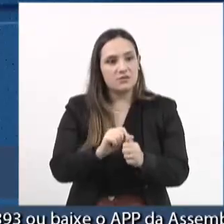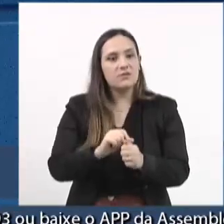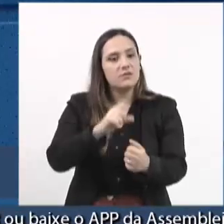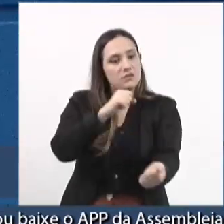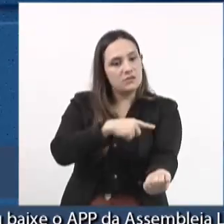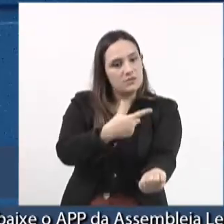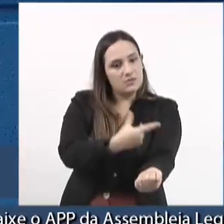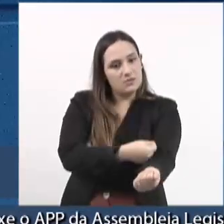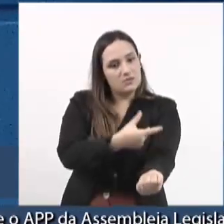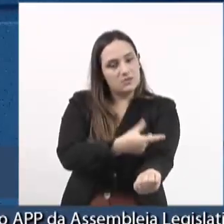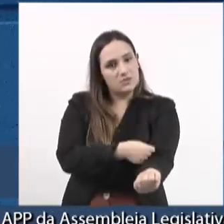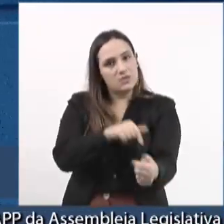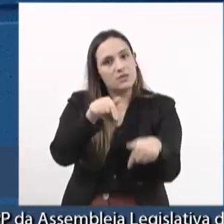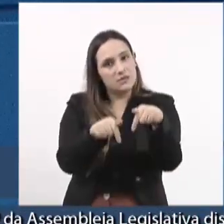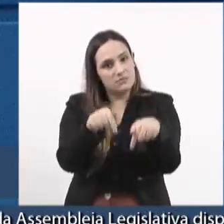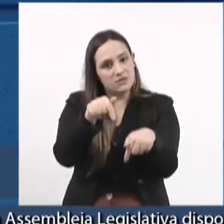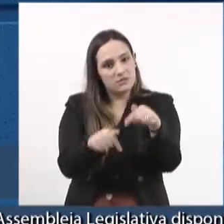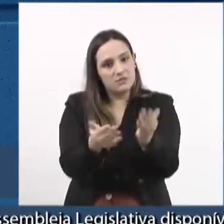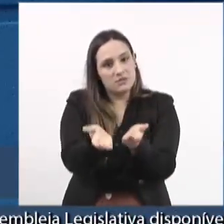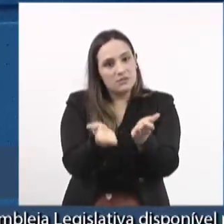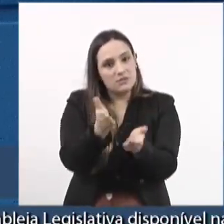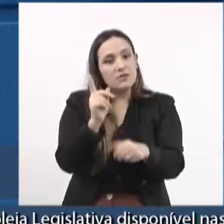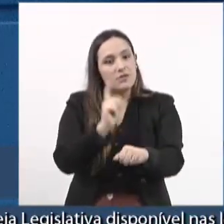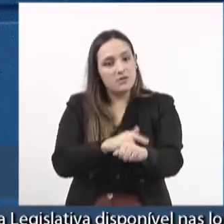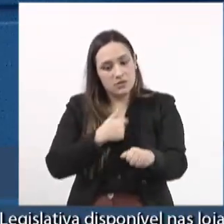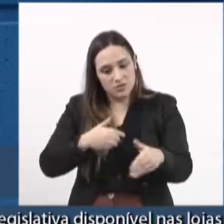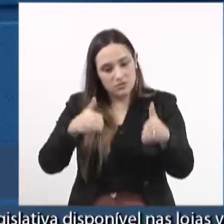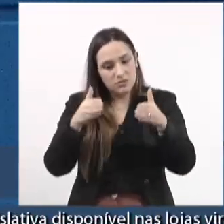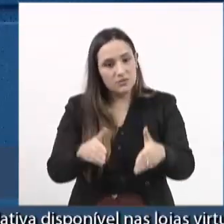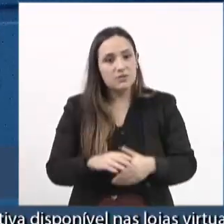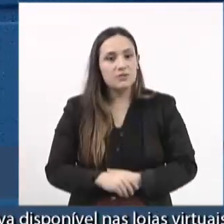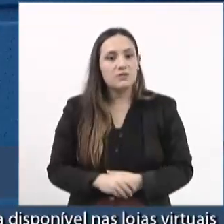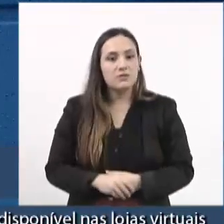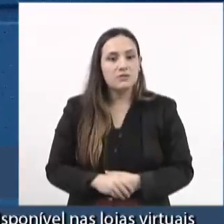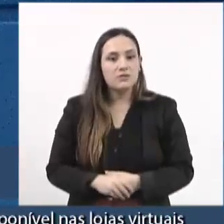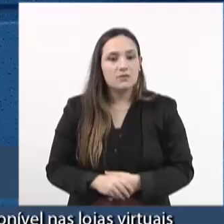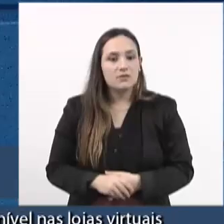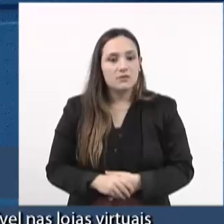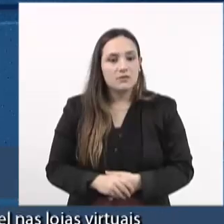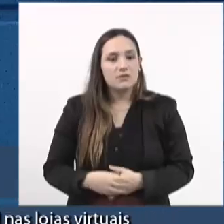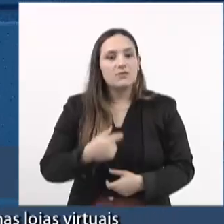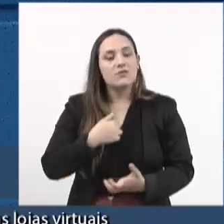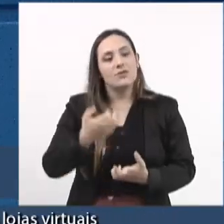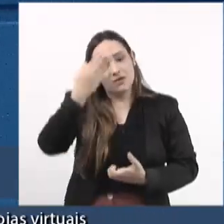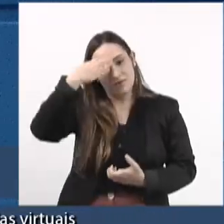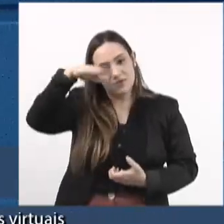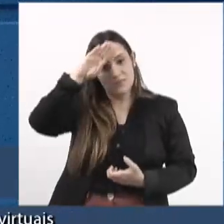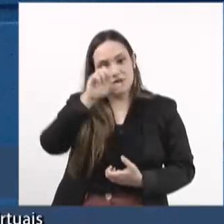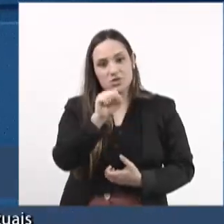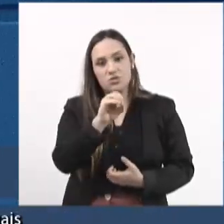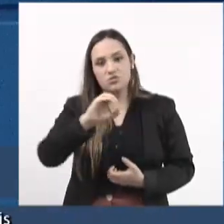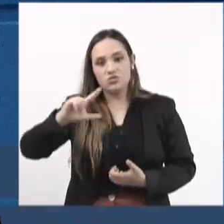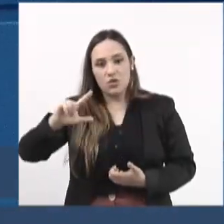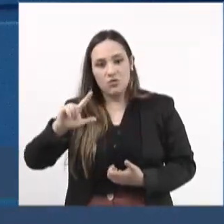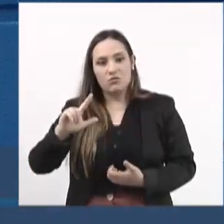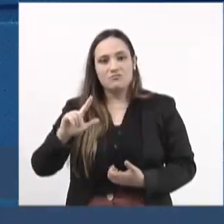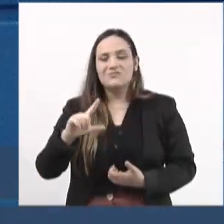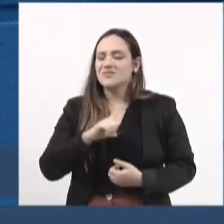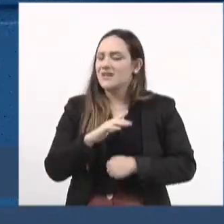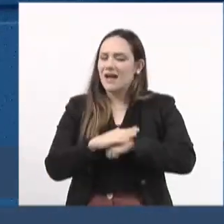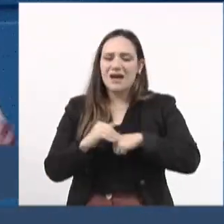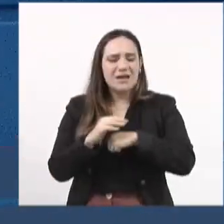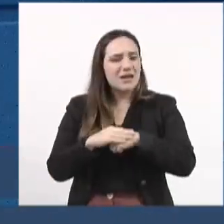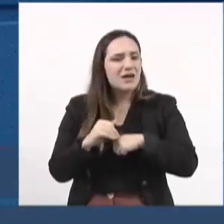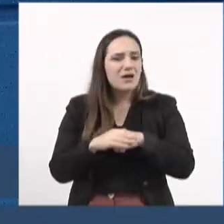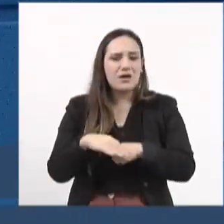as minhas quimioterapias, eu quando chegava no hospital, eu pedia, pelo amor de Deus, eu quero enfermeira só, porque ela me tratava com tanto carinho, com